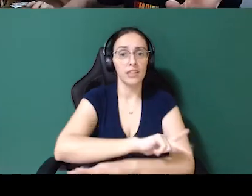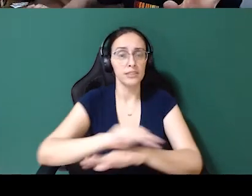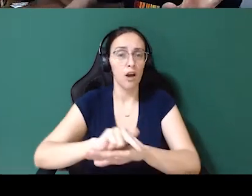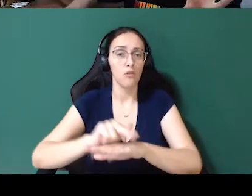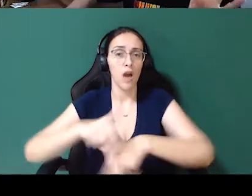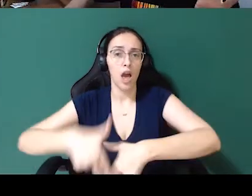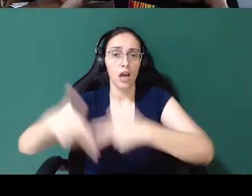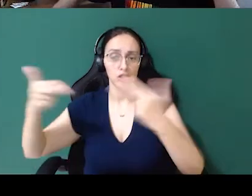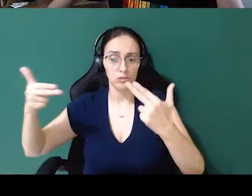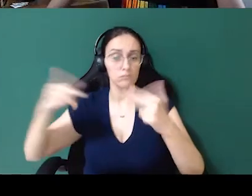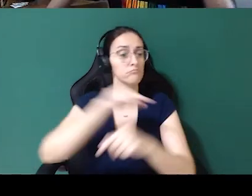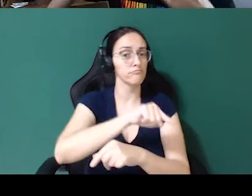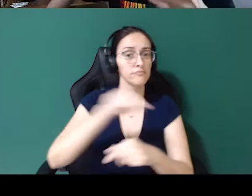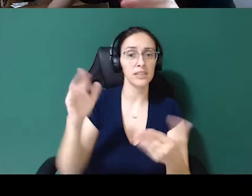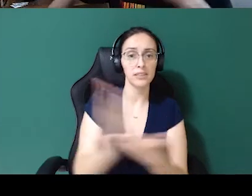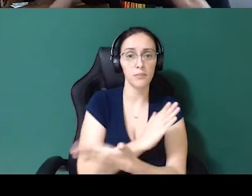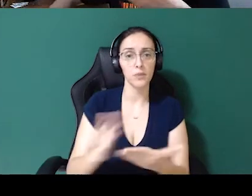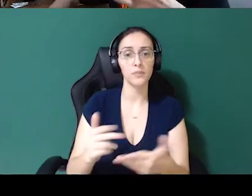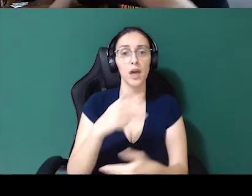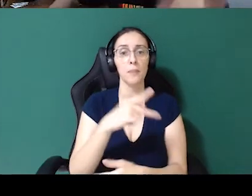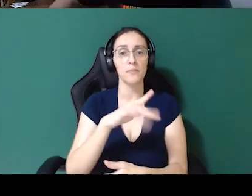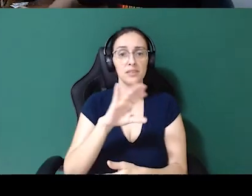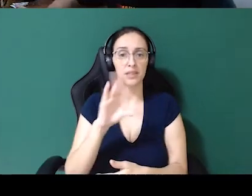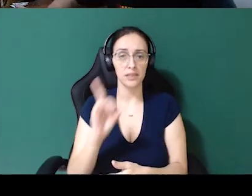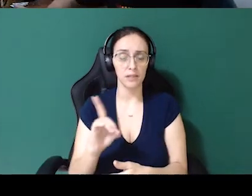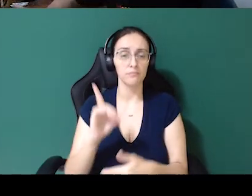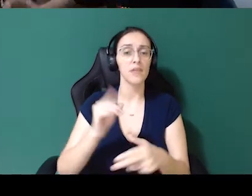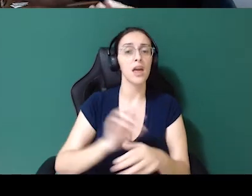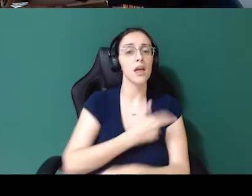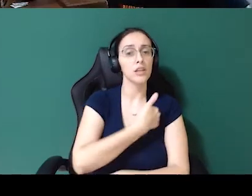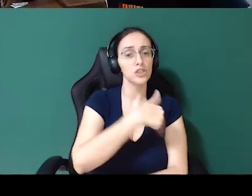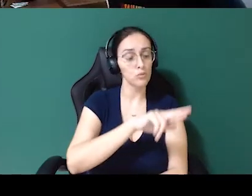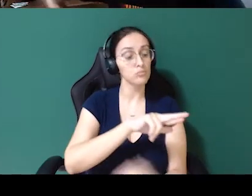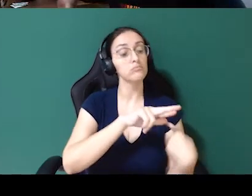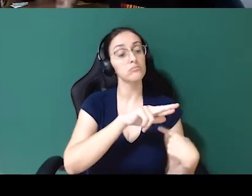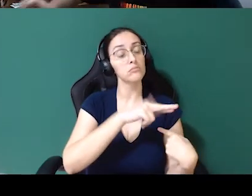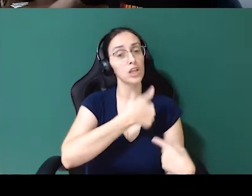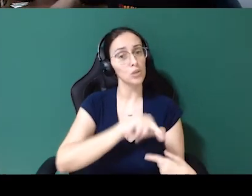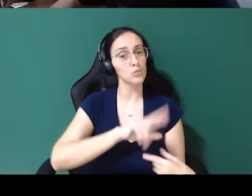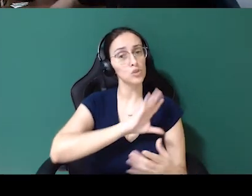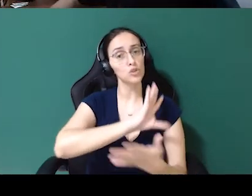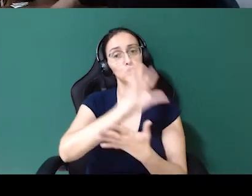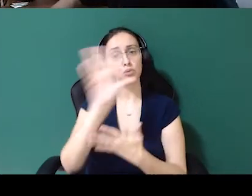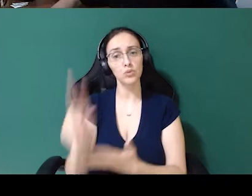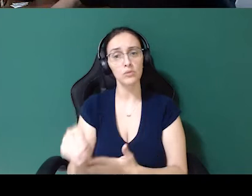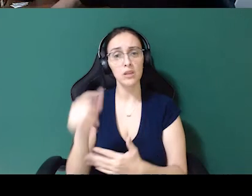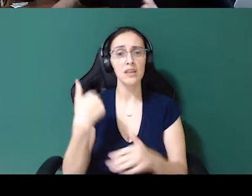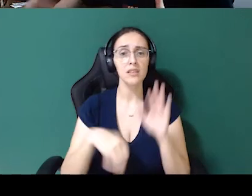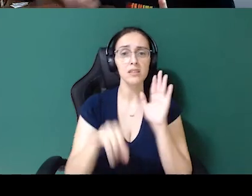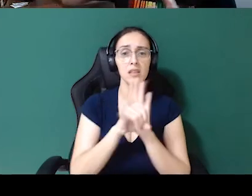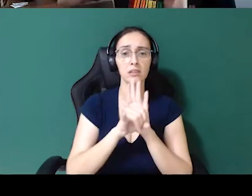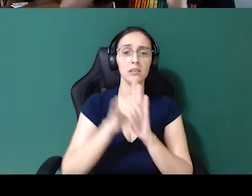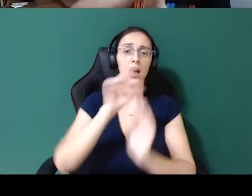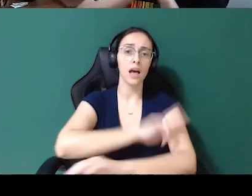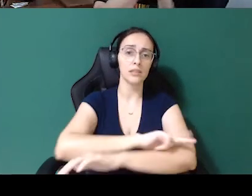caso, a gente resolveu separar por isso. PCD, religião, e também na hora da religião, passar por todos. Essa coisa da identidade racial